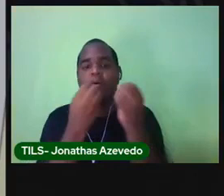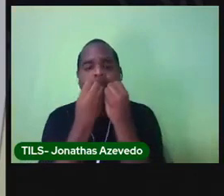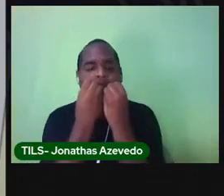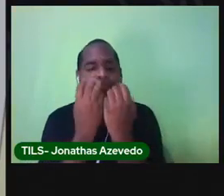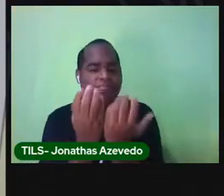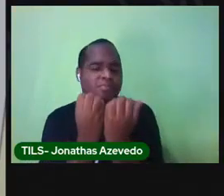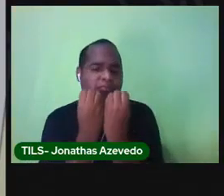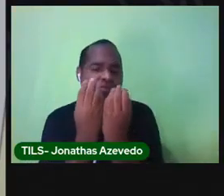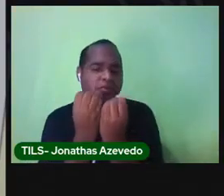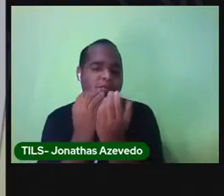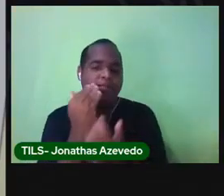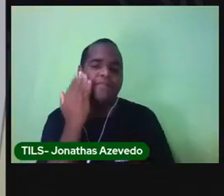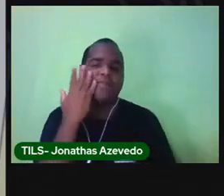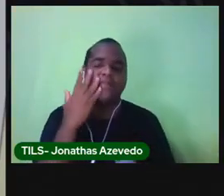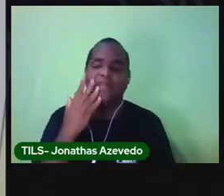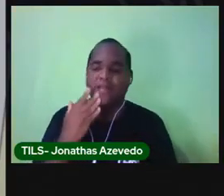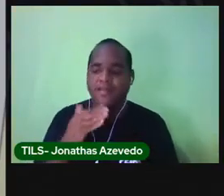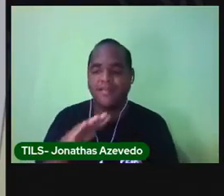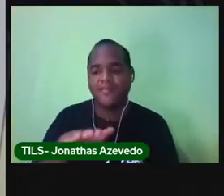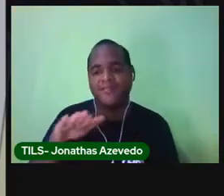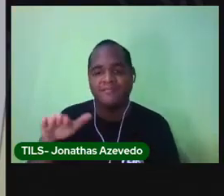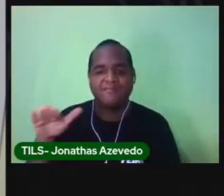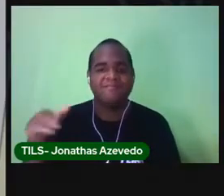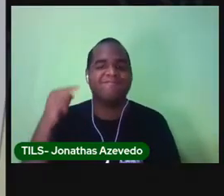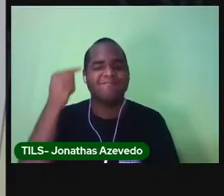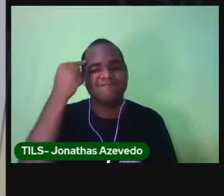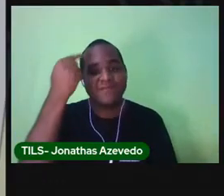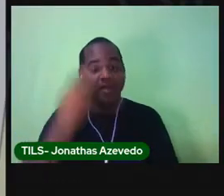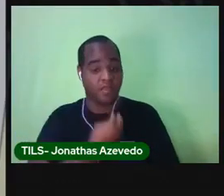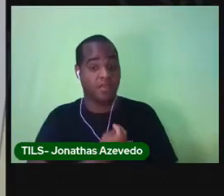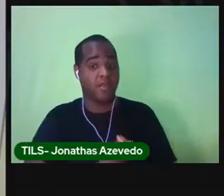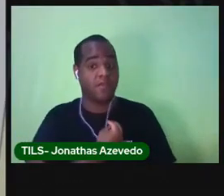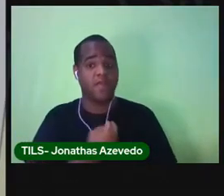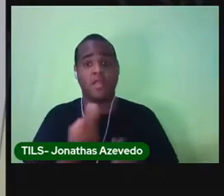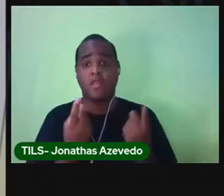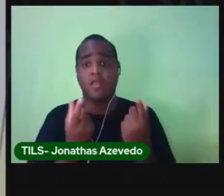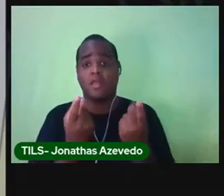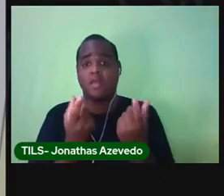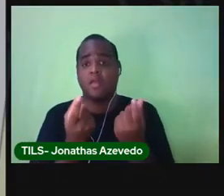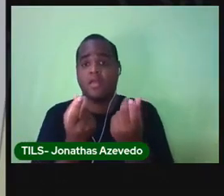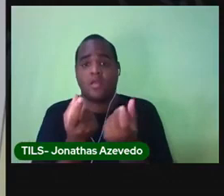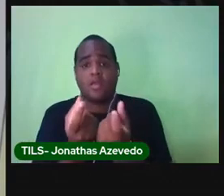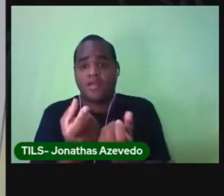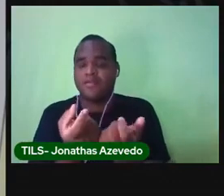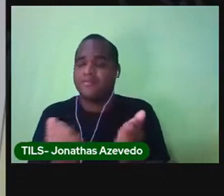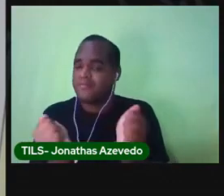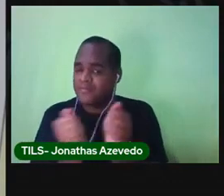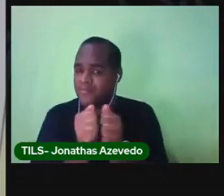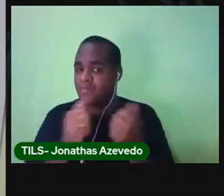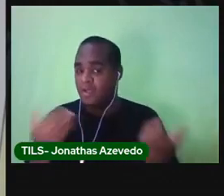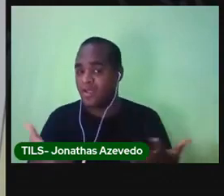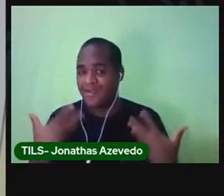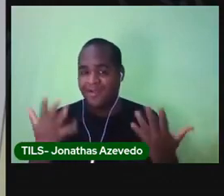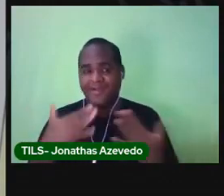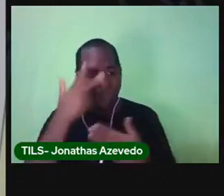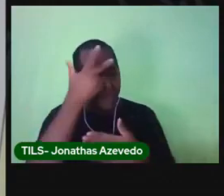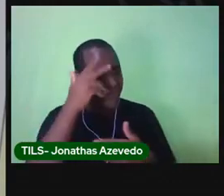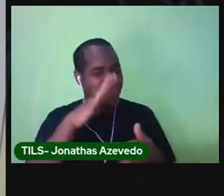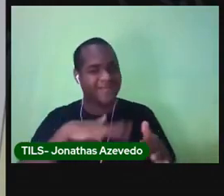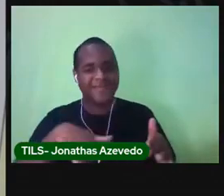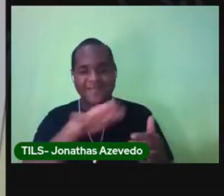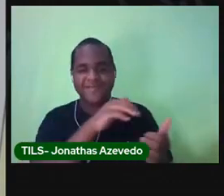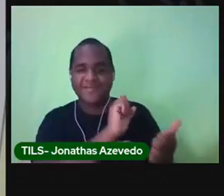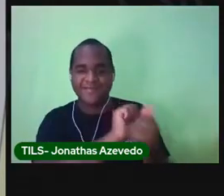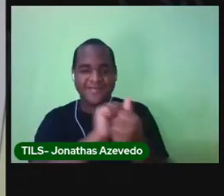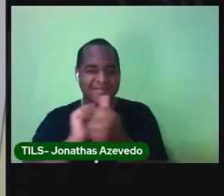é que criança tem a vida toda pela frente, alegra as pessoas que estão ao seu redor.